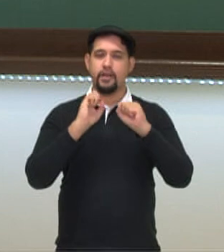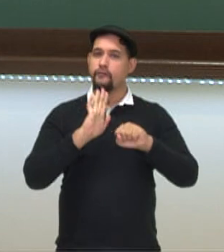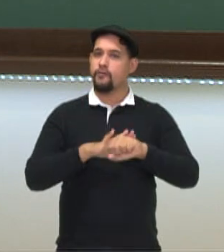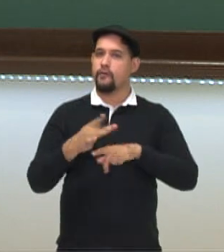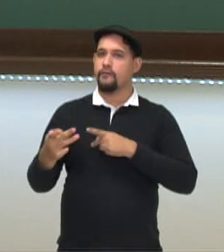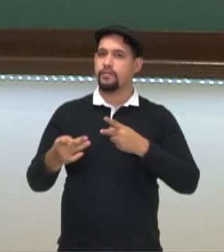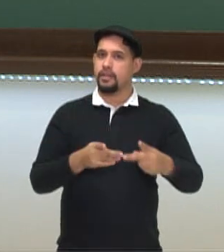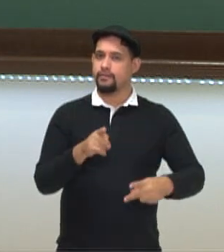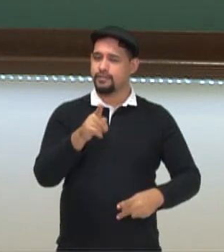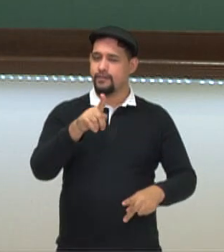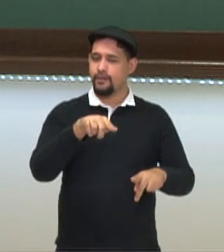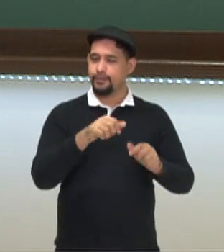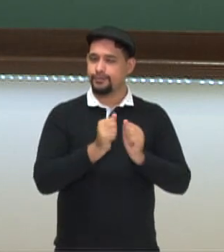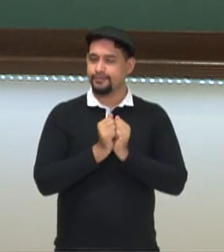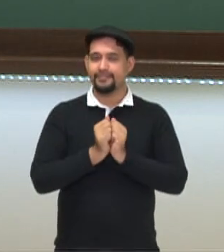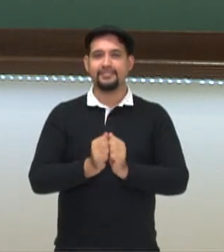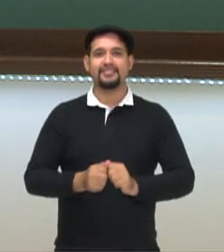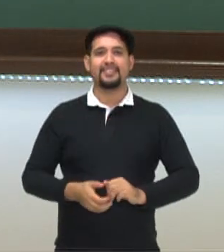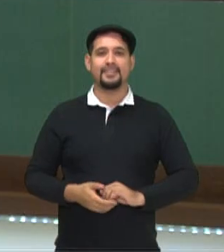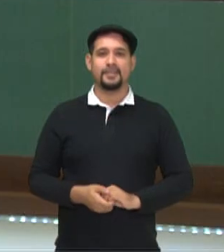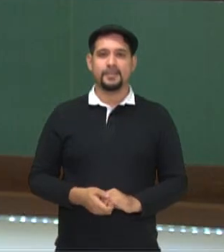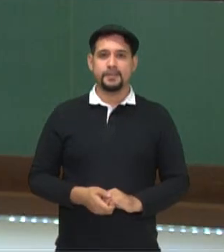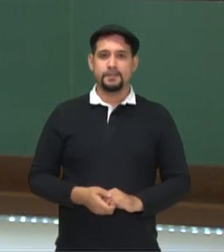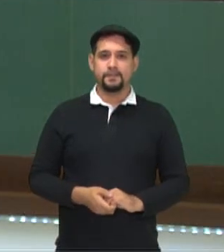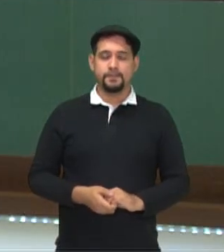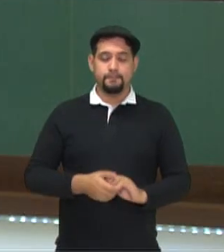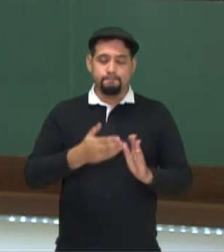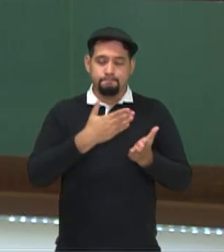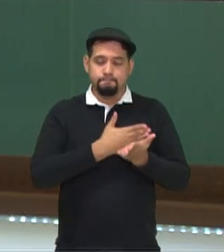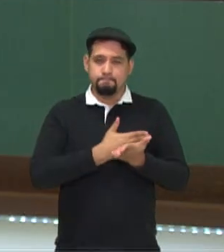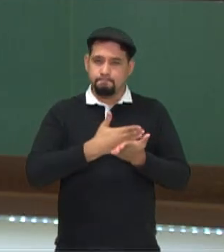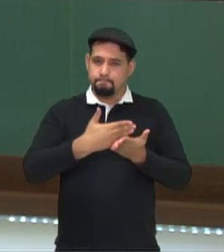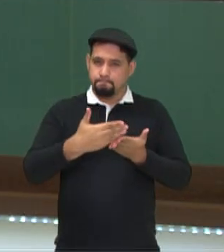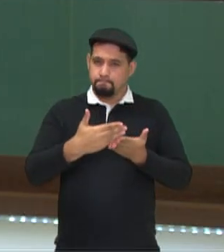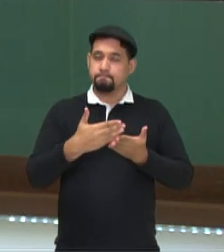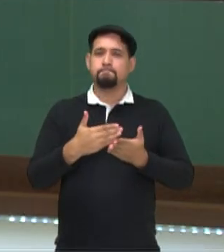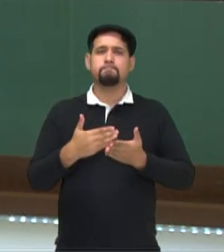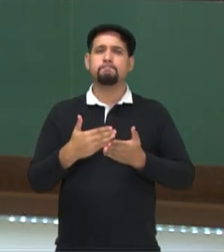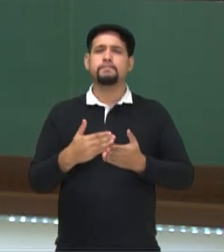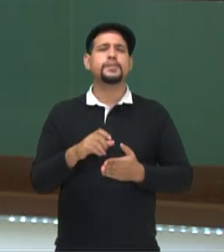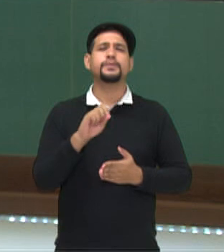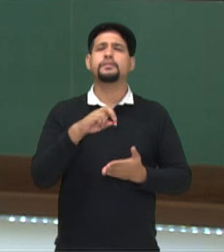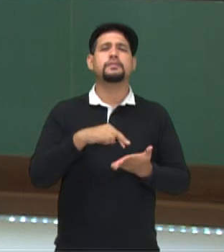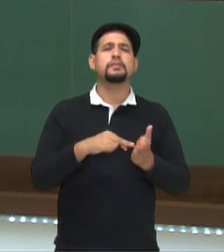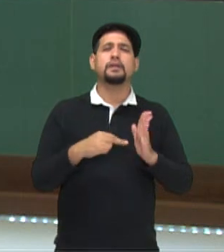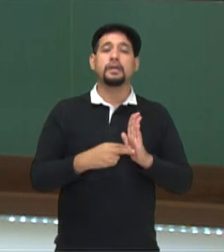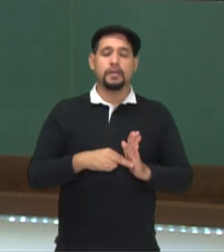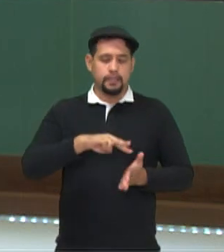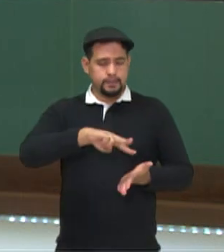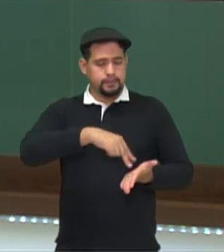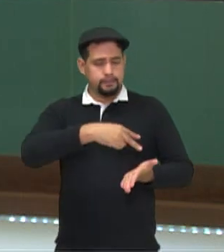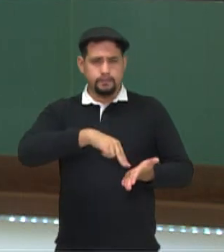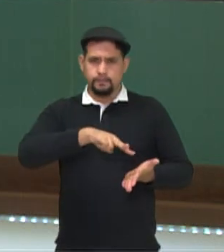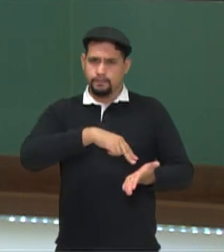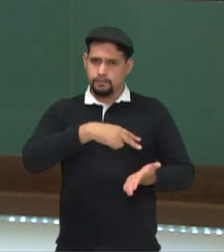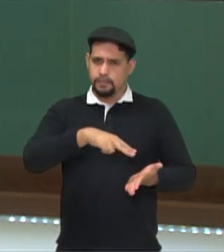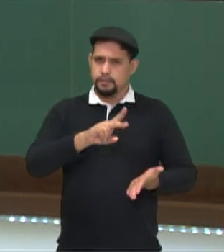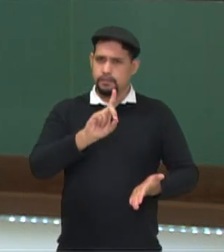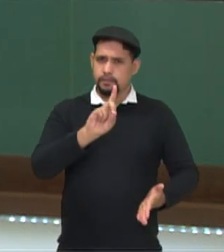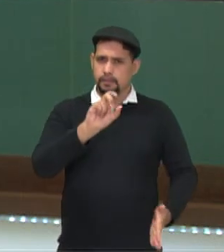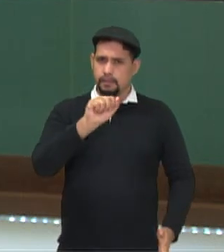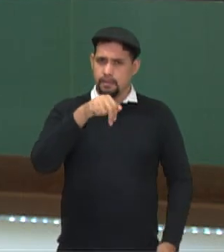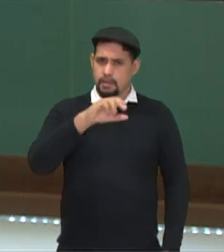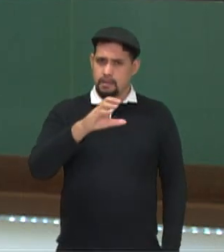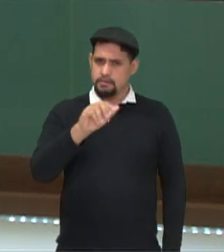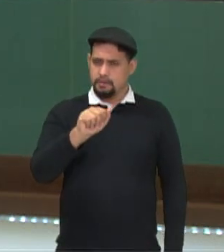para você. Vem comigo aqui. Para início de conversa, o que é dança? Você consegue só